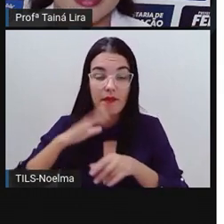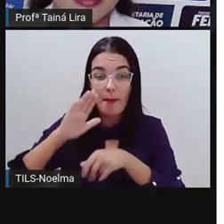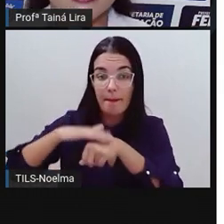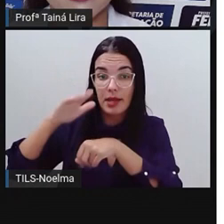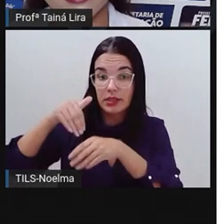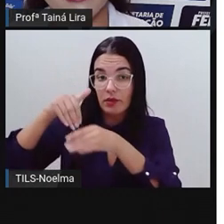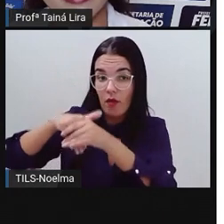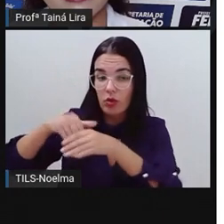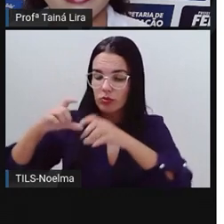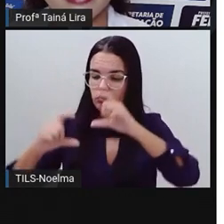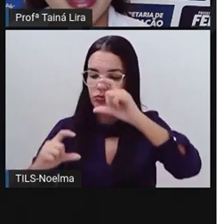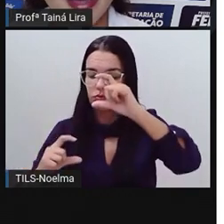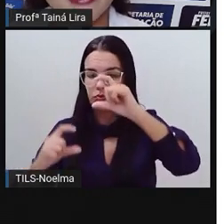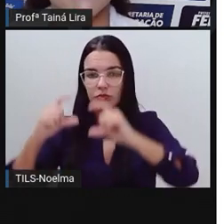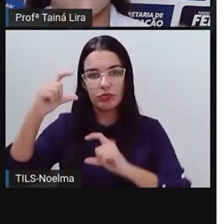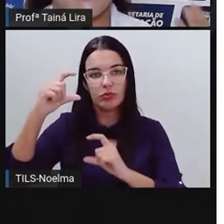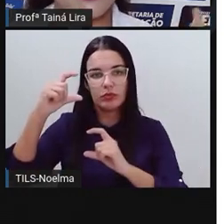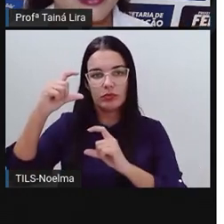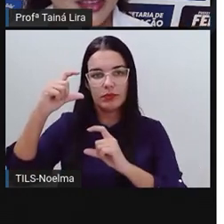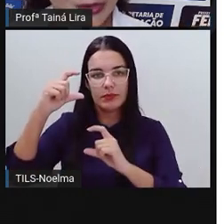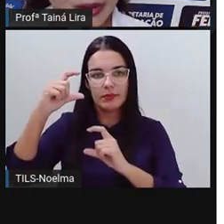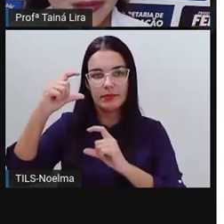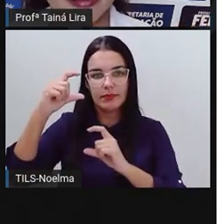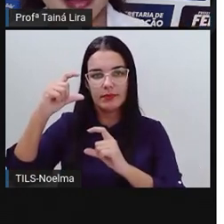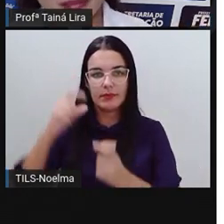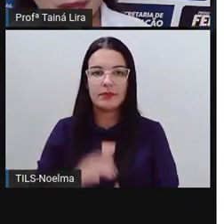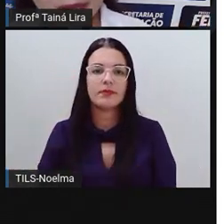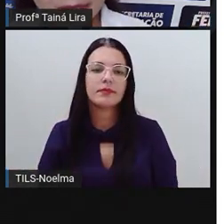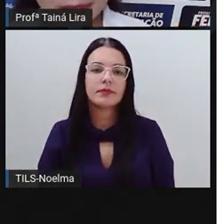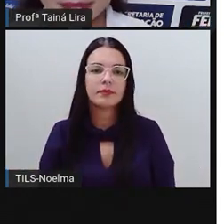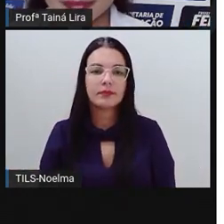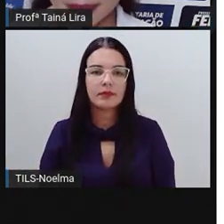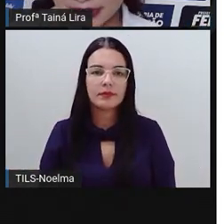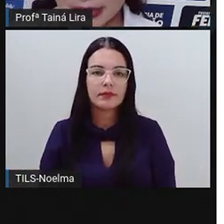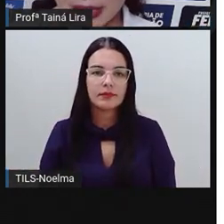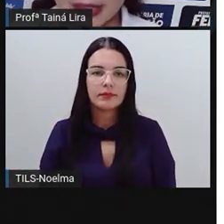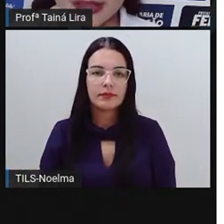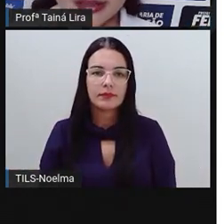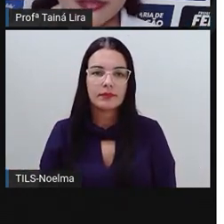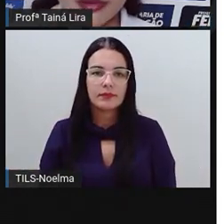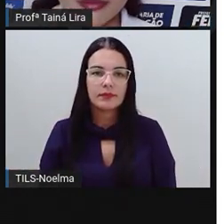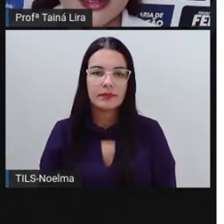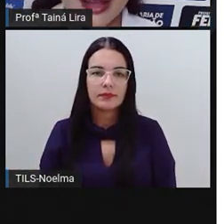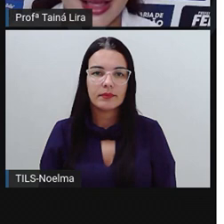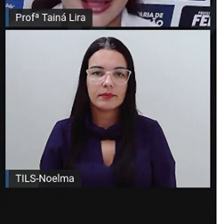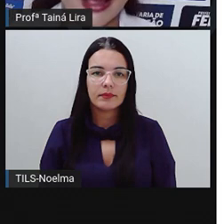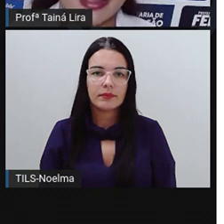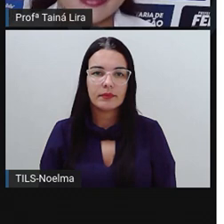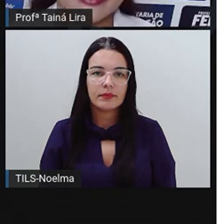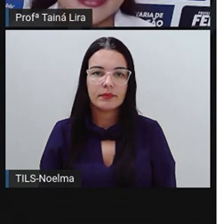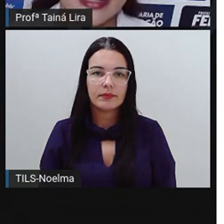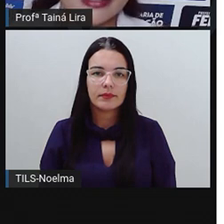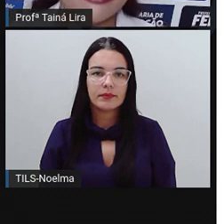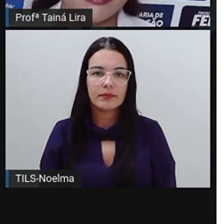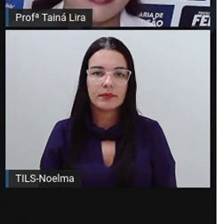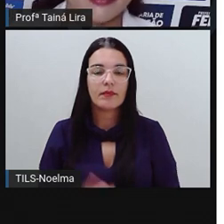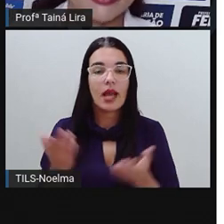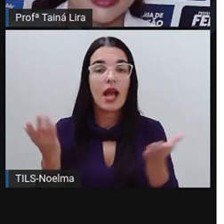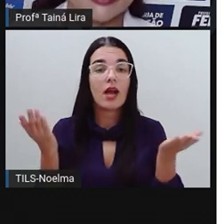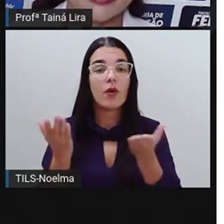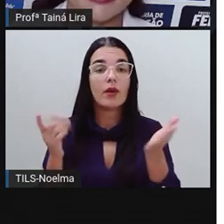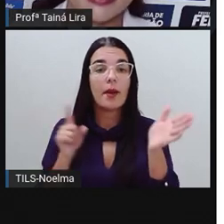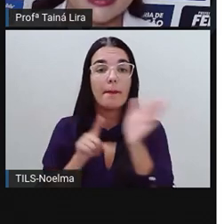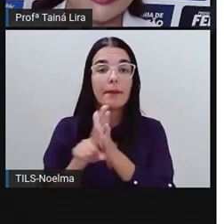votos, né, do que a barrinha da selga, tá bom? Então, vamos lá. Aí, ele vem